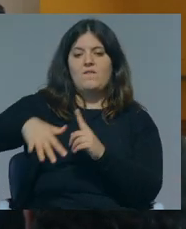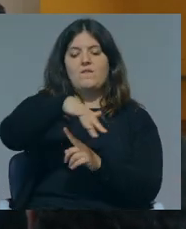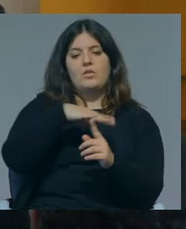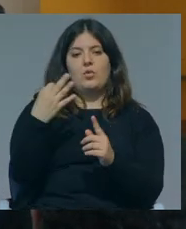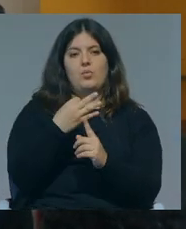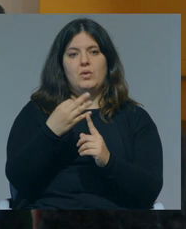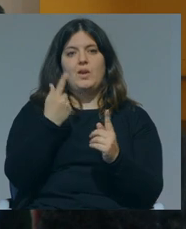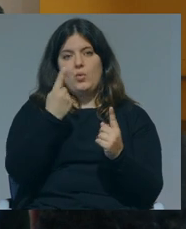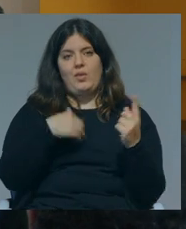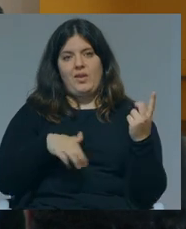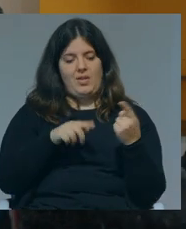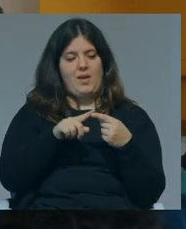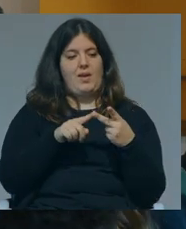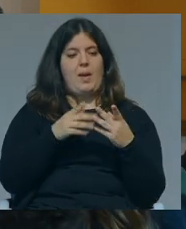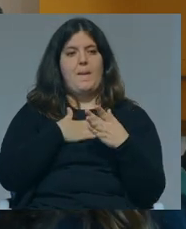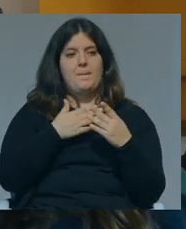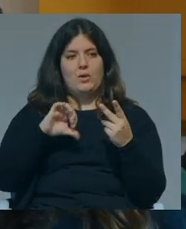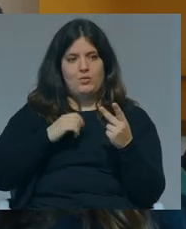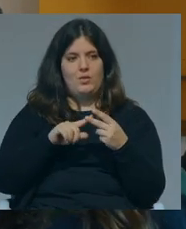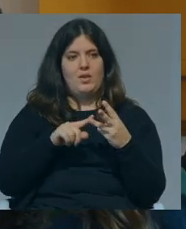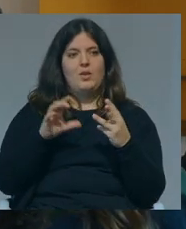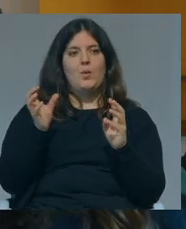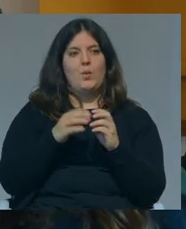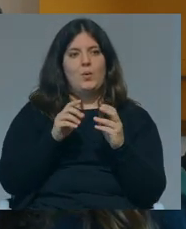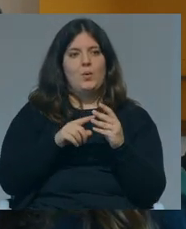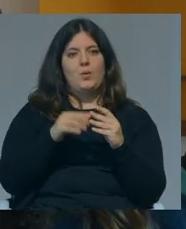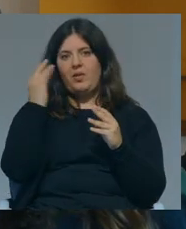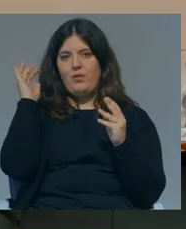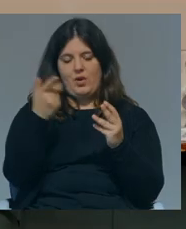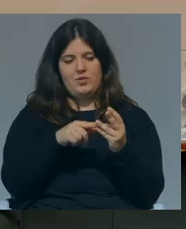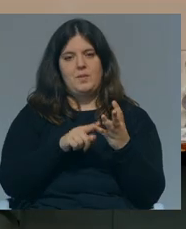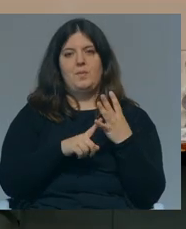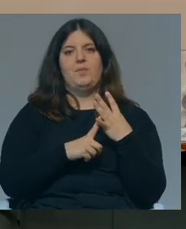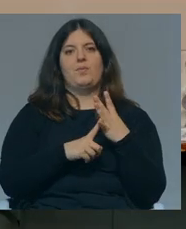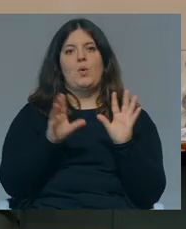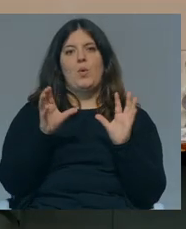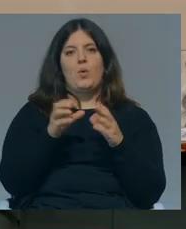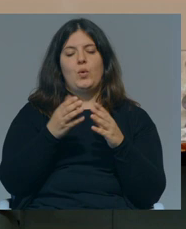Porto, tem o clube da guitarra, o clube Amigos do Verde, o clube da floresta, o clube teatro,